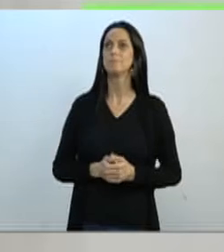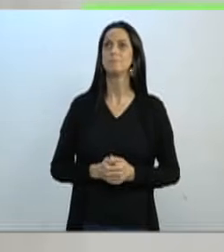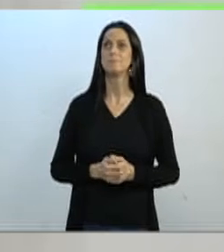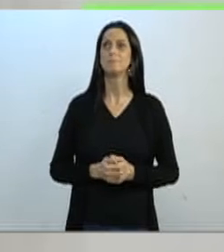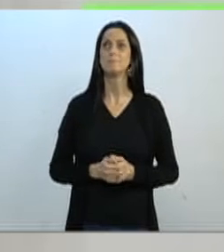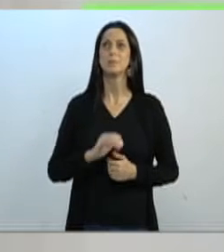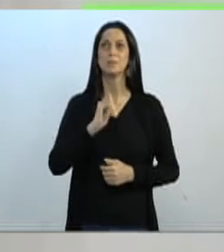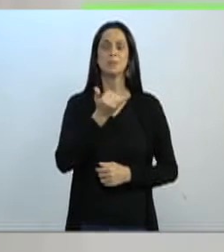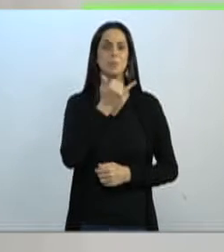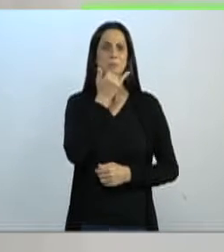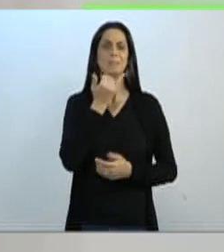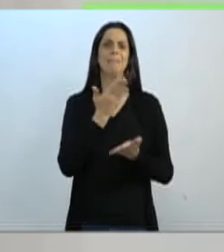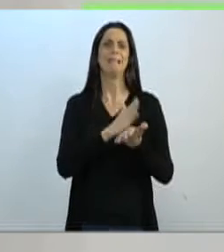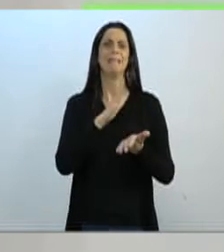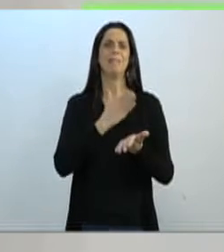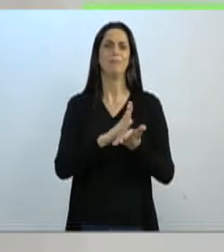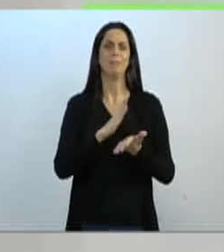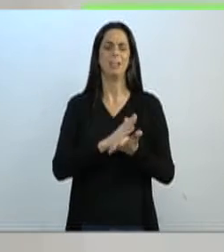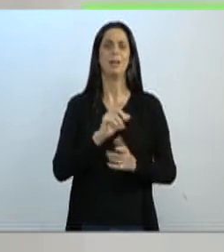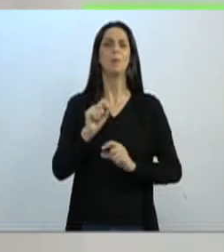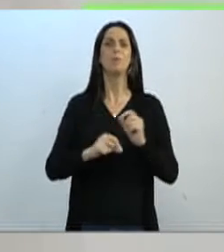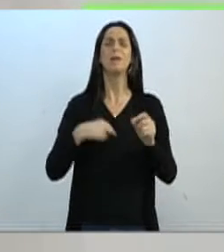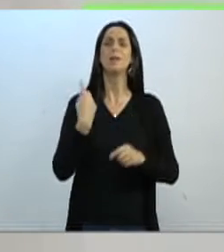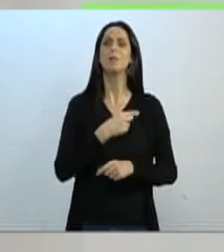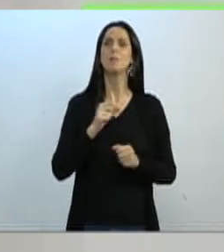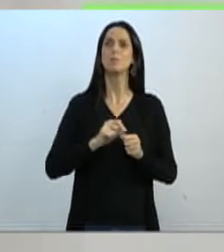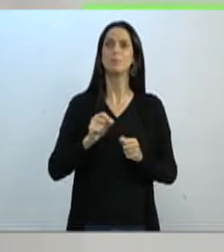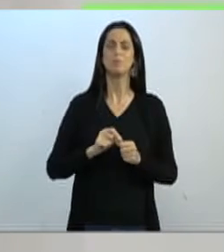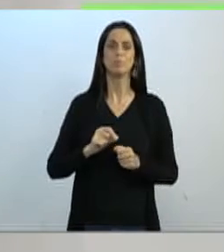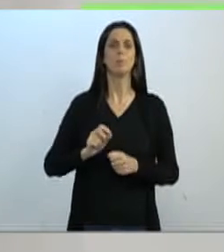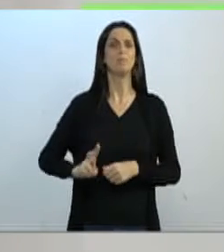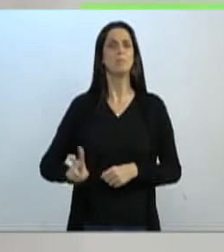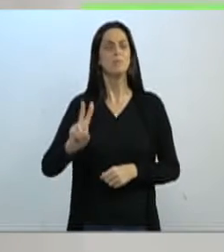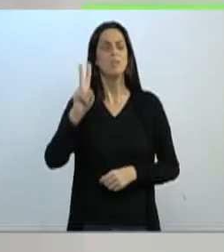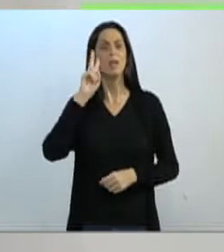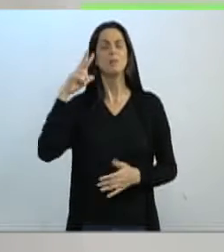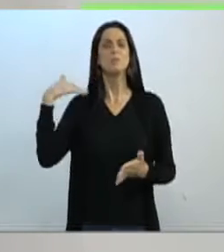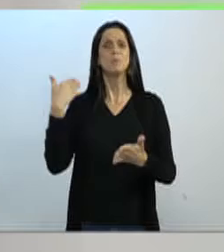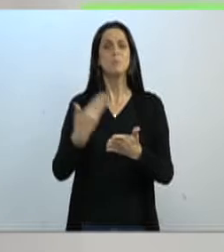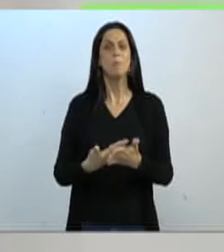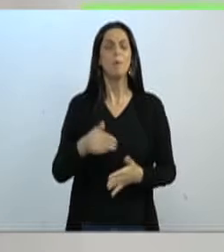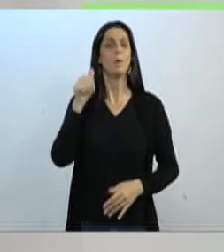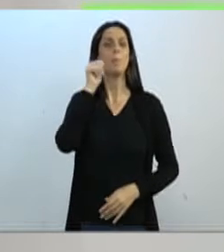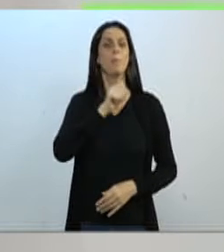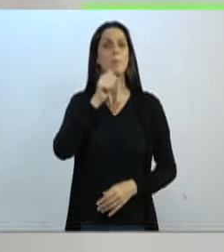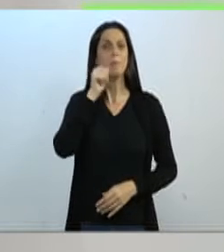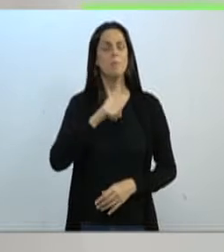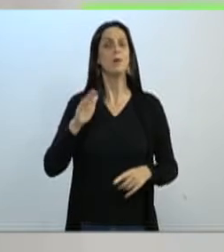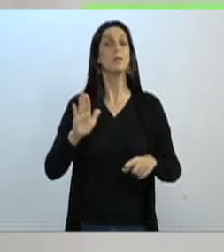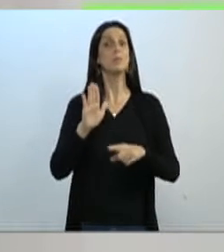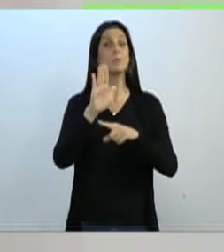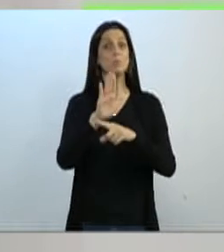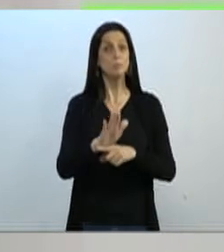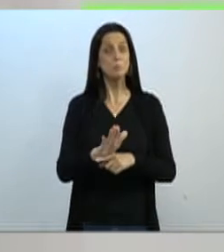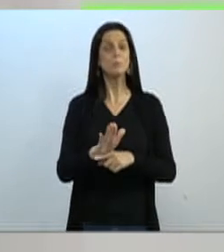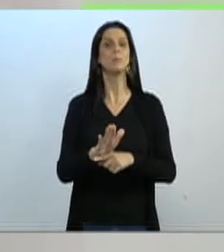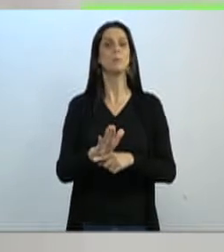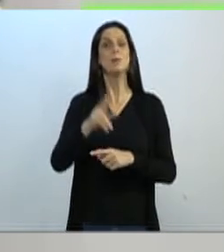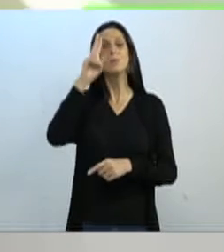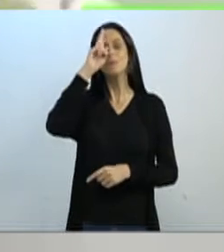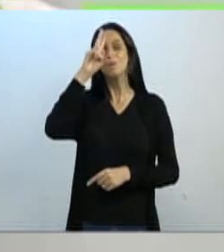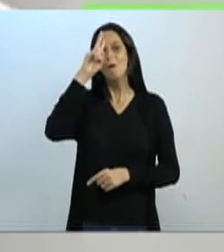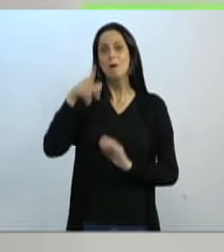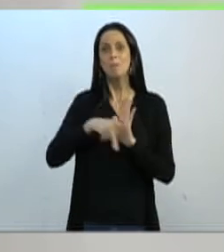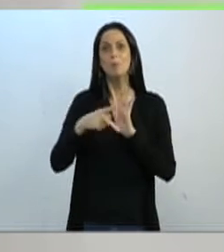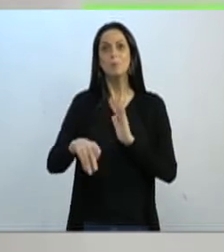disso. O nós fizemos aqui foi valorizar a história de mulheres que contribuíram, como disse, para a história catarinense. Eu